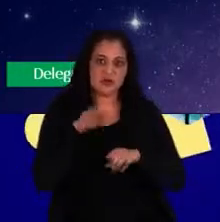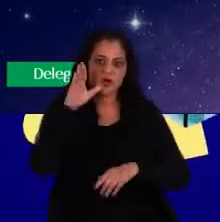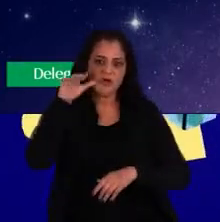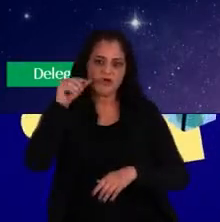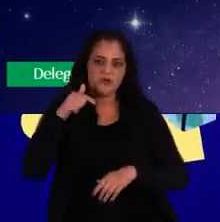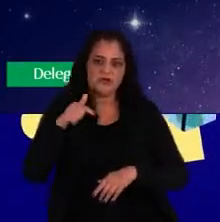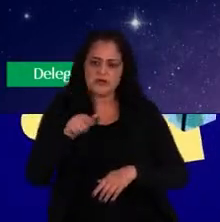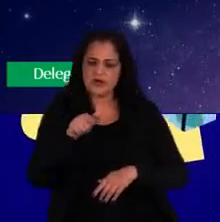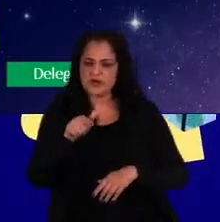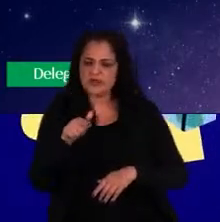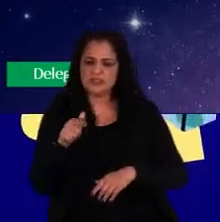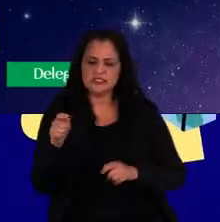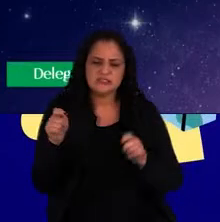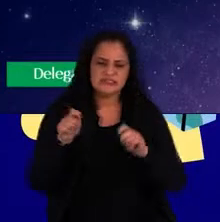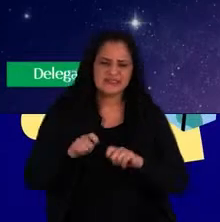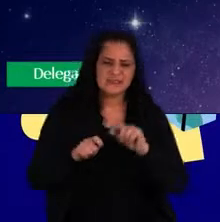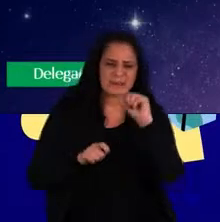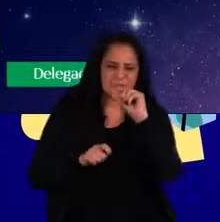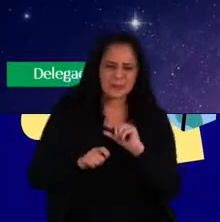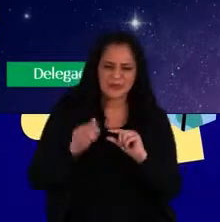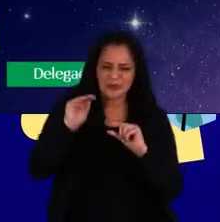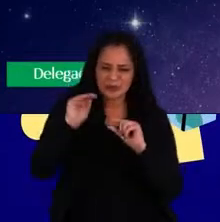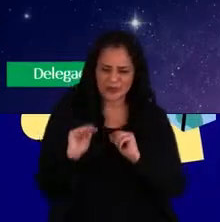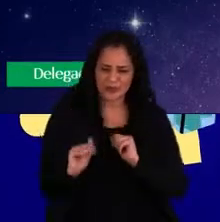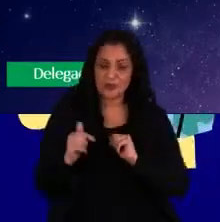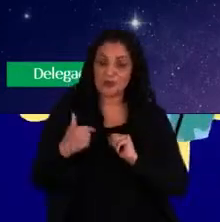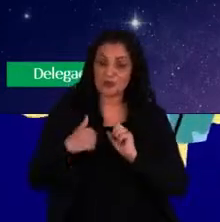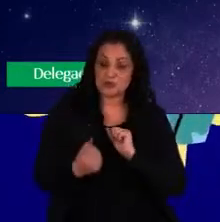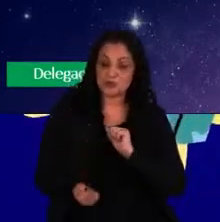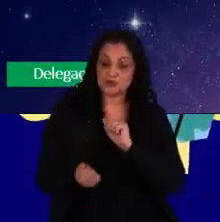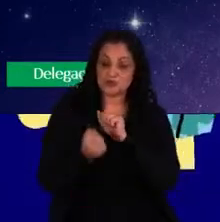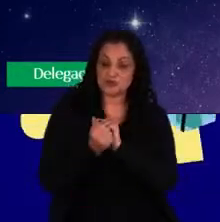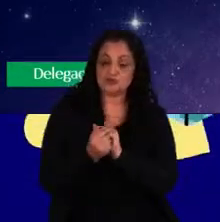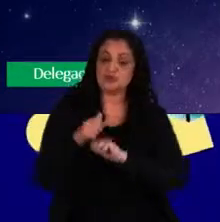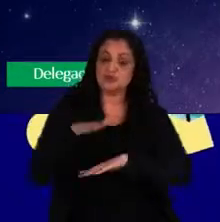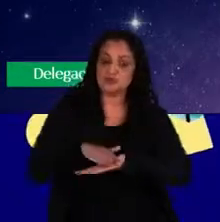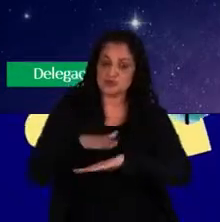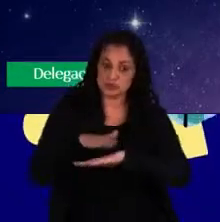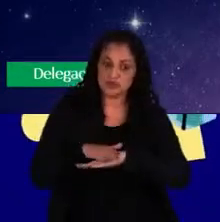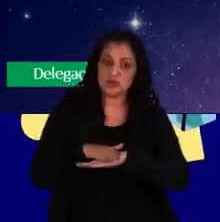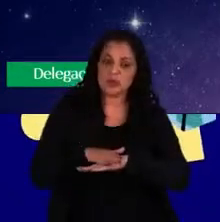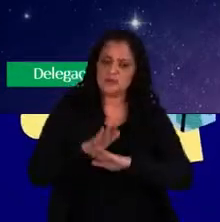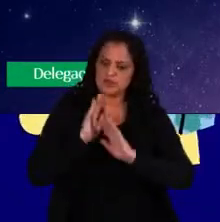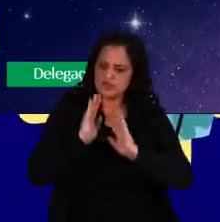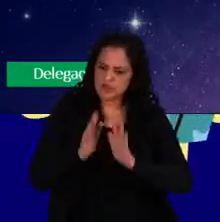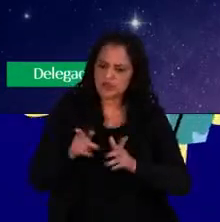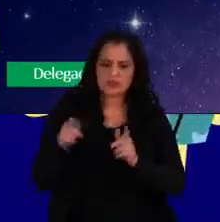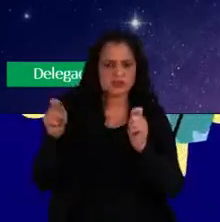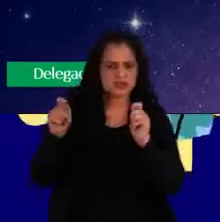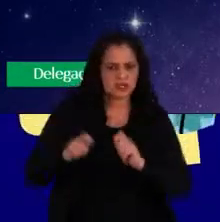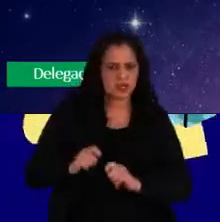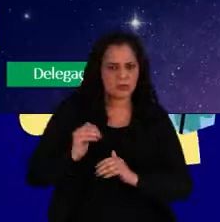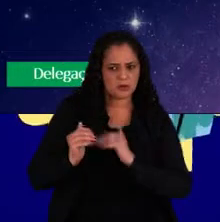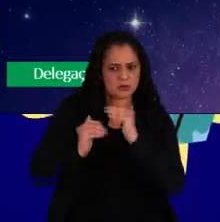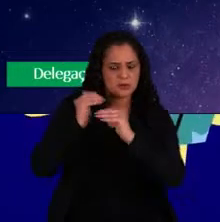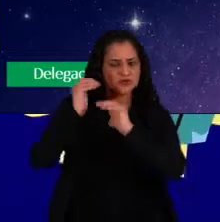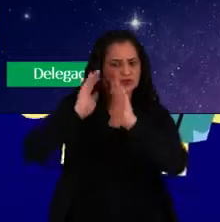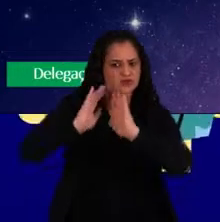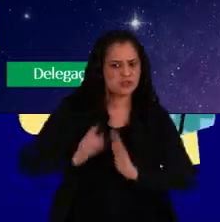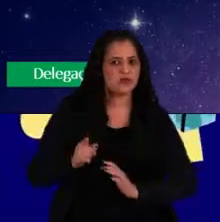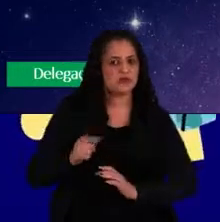Se há uma baixa competência, eu estarei mais presente na execução. Mas, se já existe uma competência